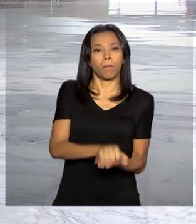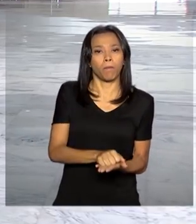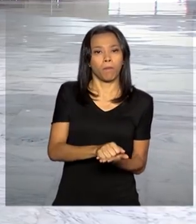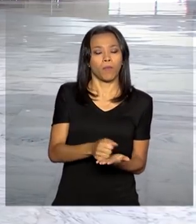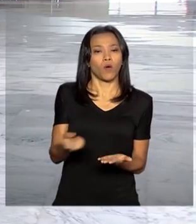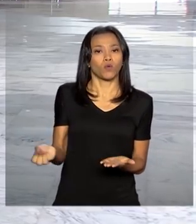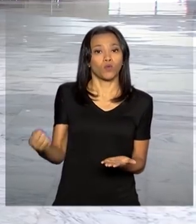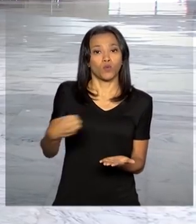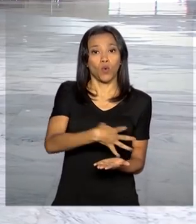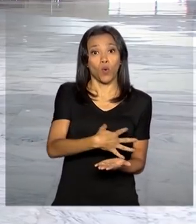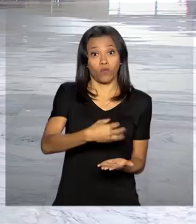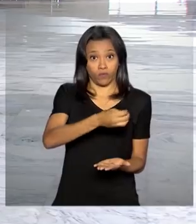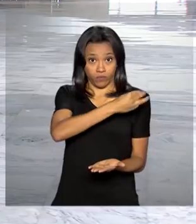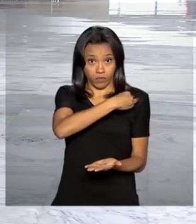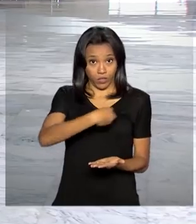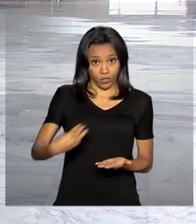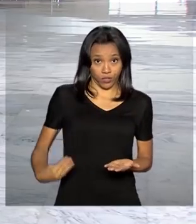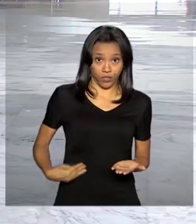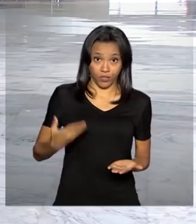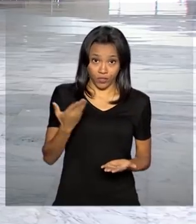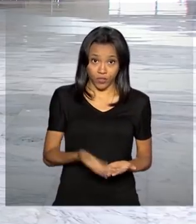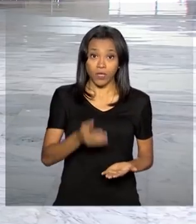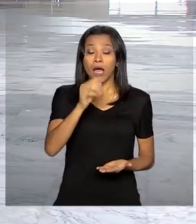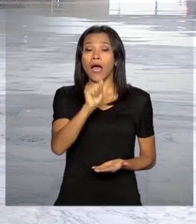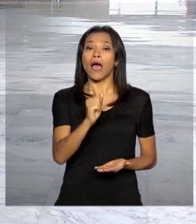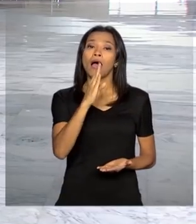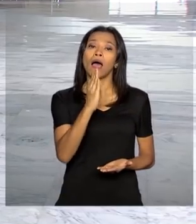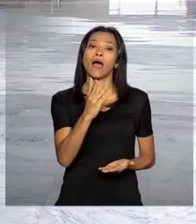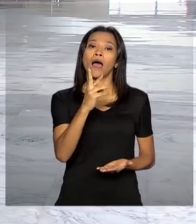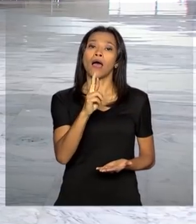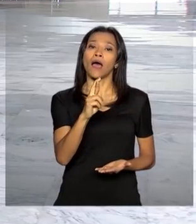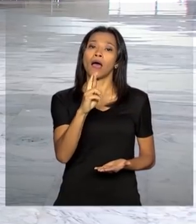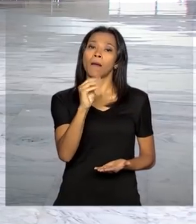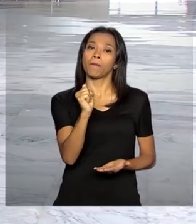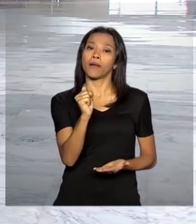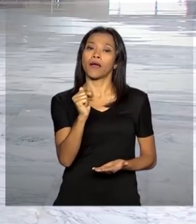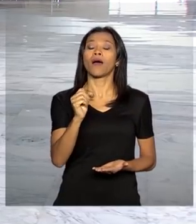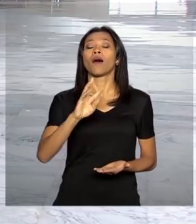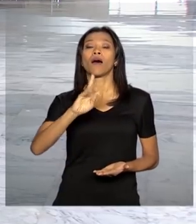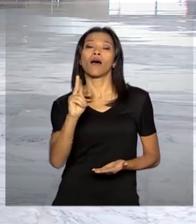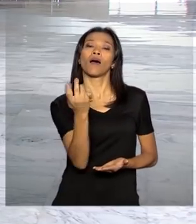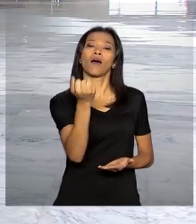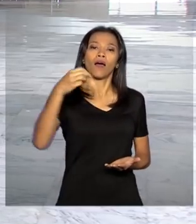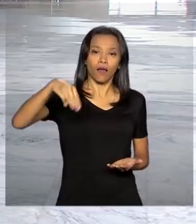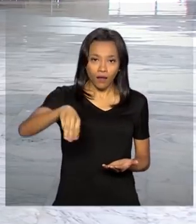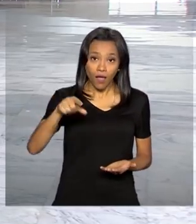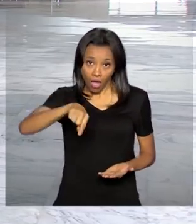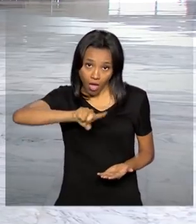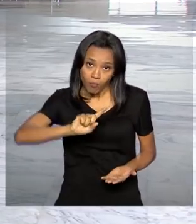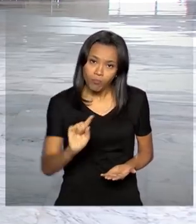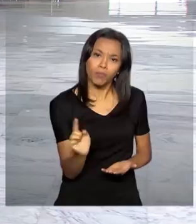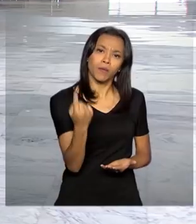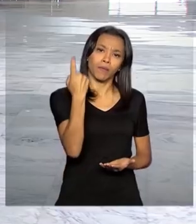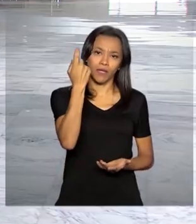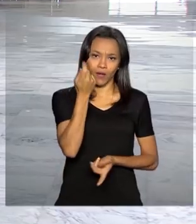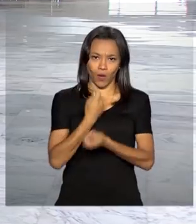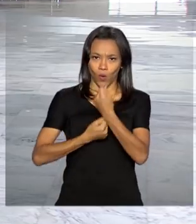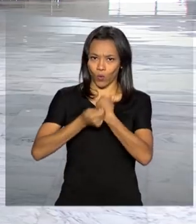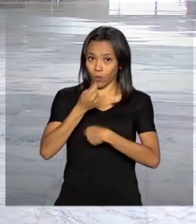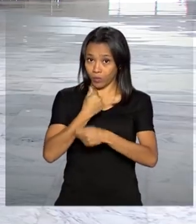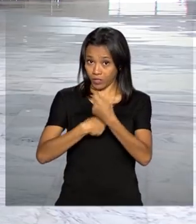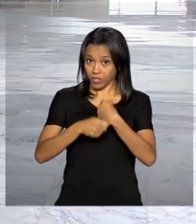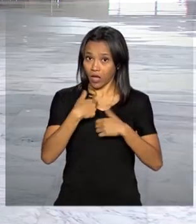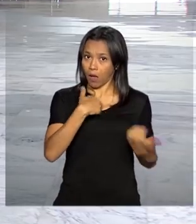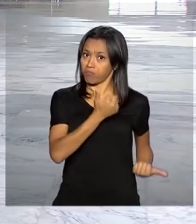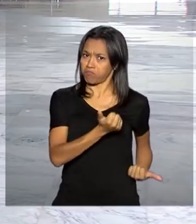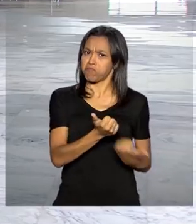ministro de Estado da Educação, Abraham Vantumbri. Vantumbri foi o primeiro economista a aderir à